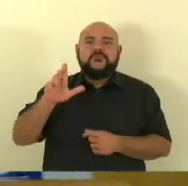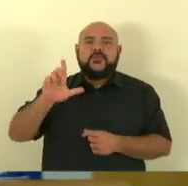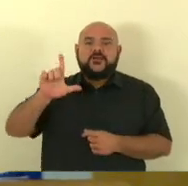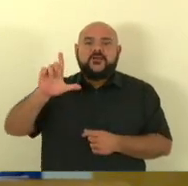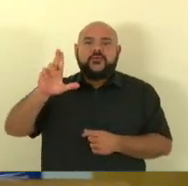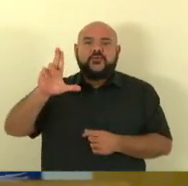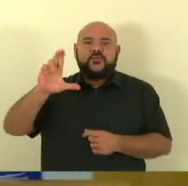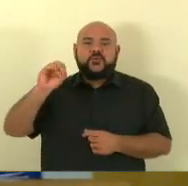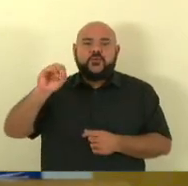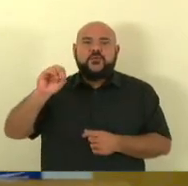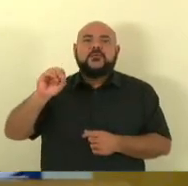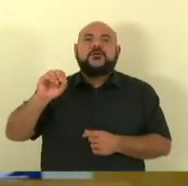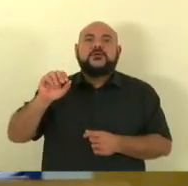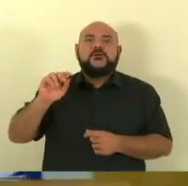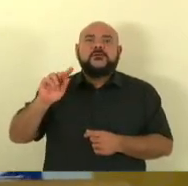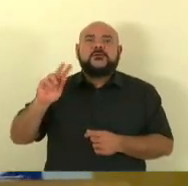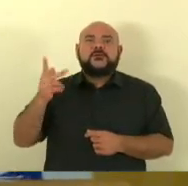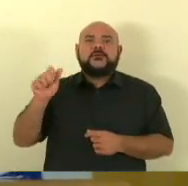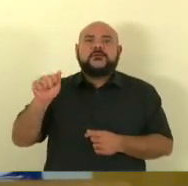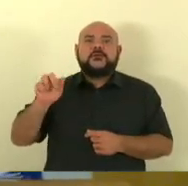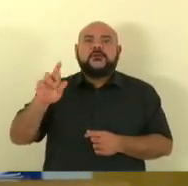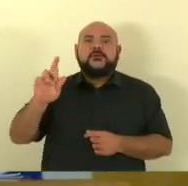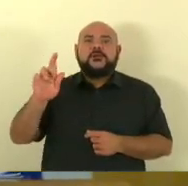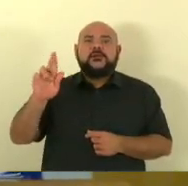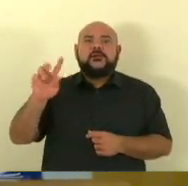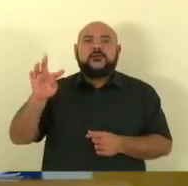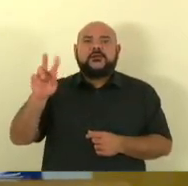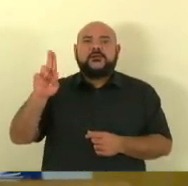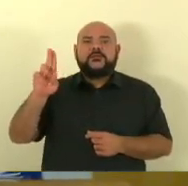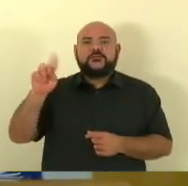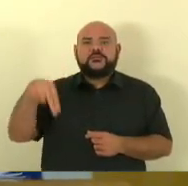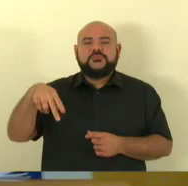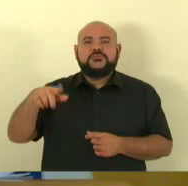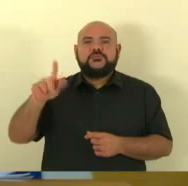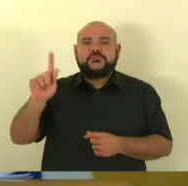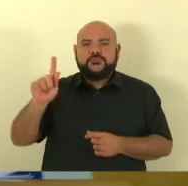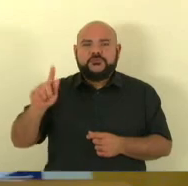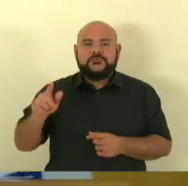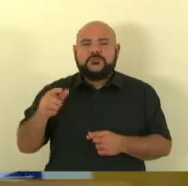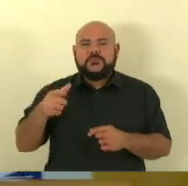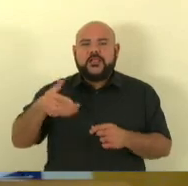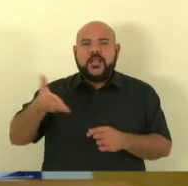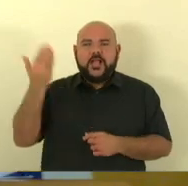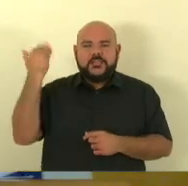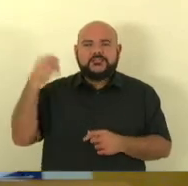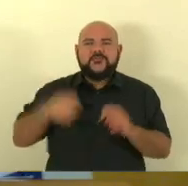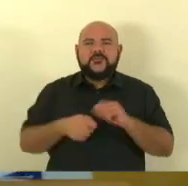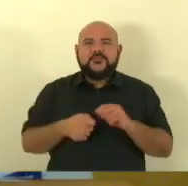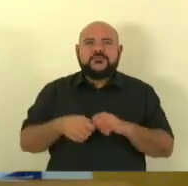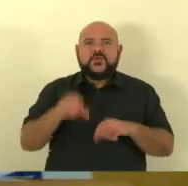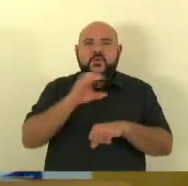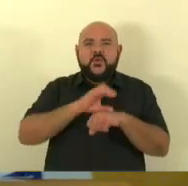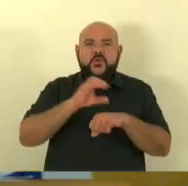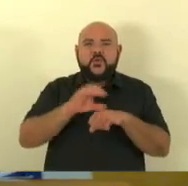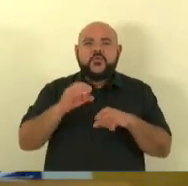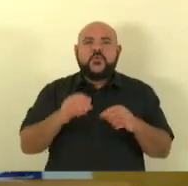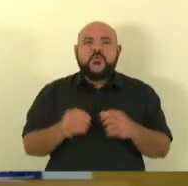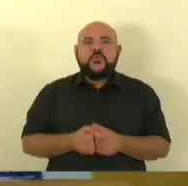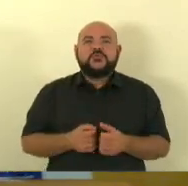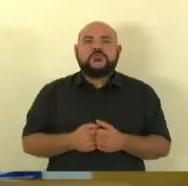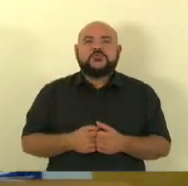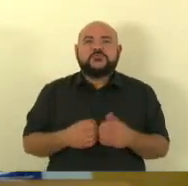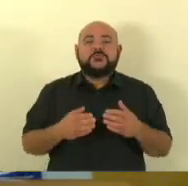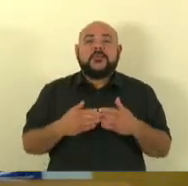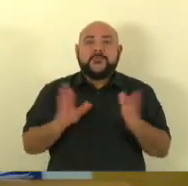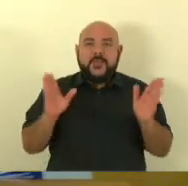concurso aberto 60 mil inscritos eu vou agora o que interessa foram